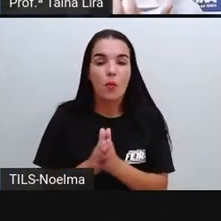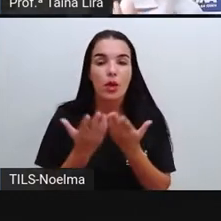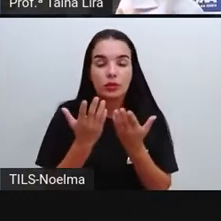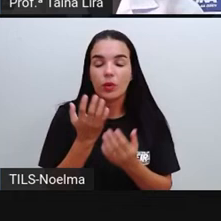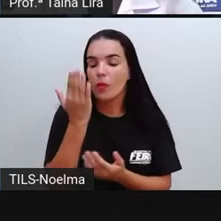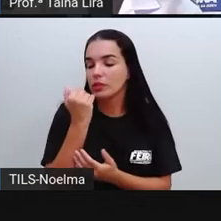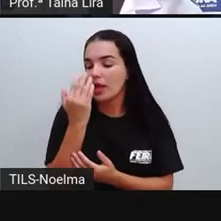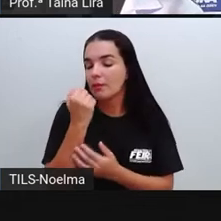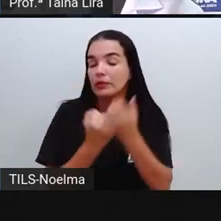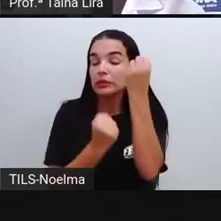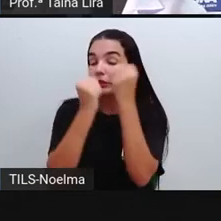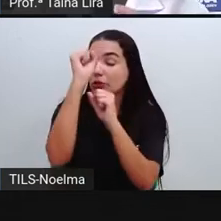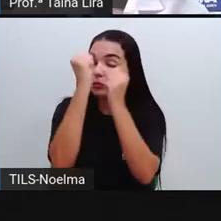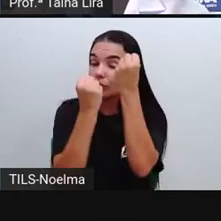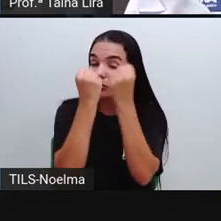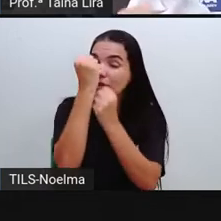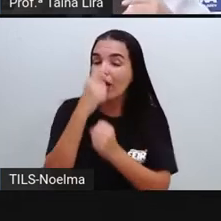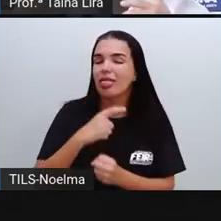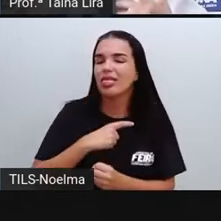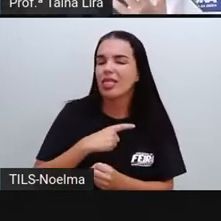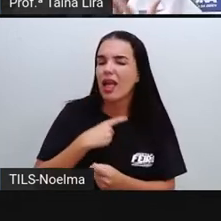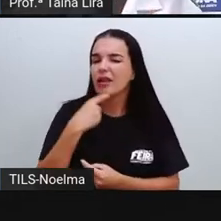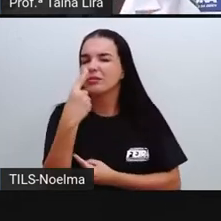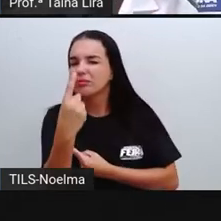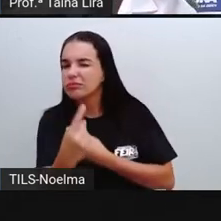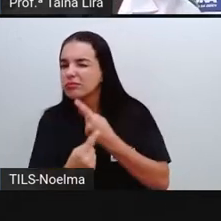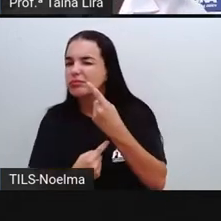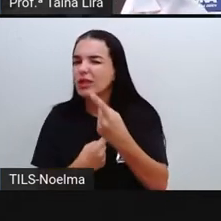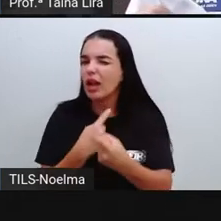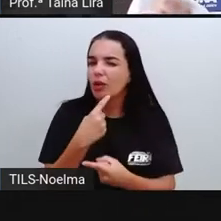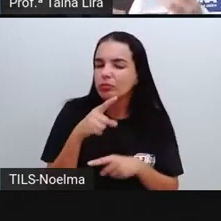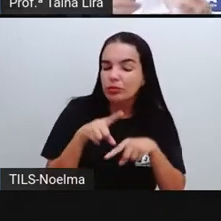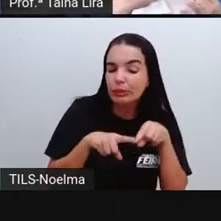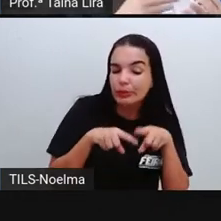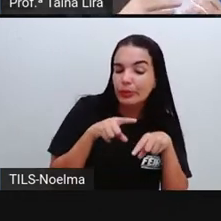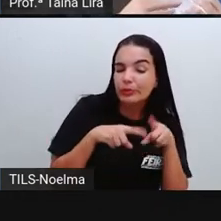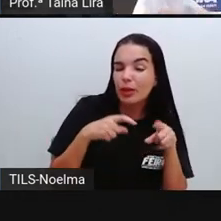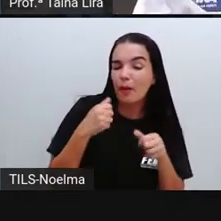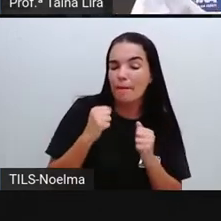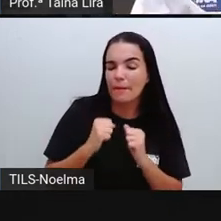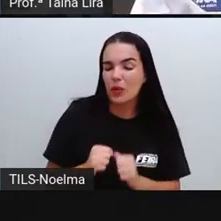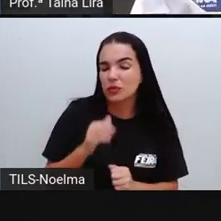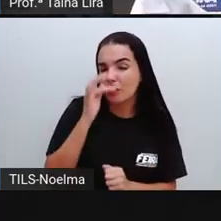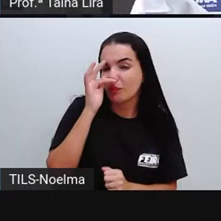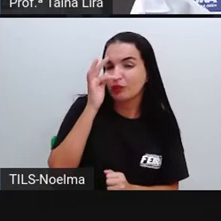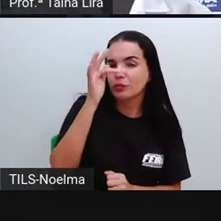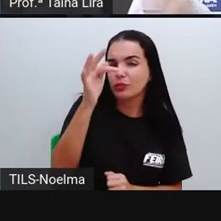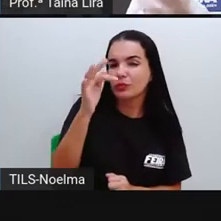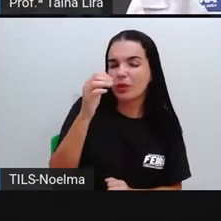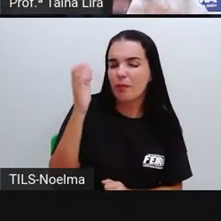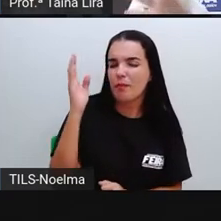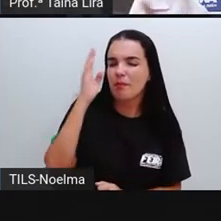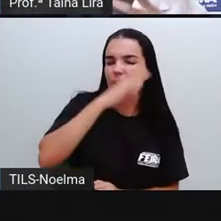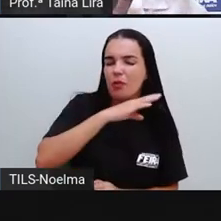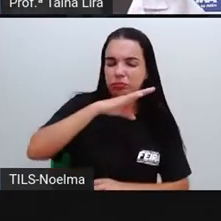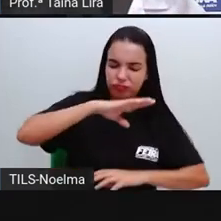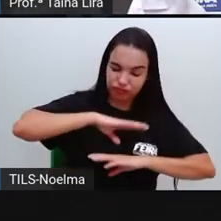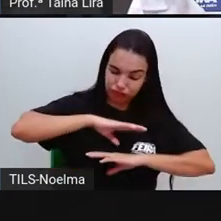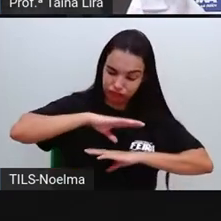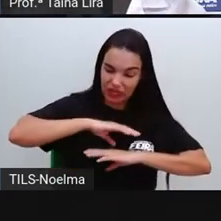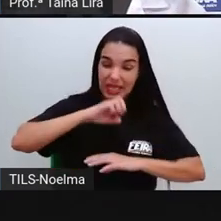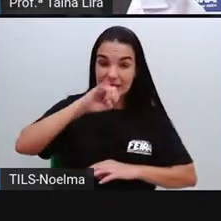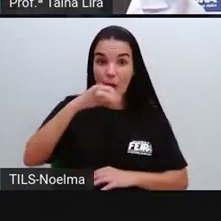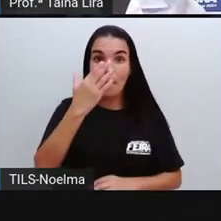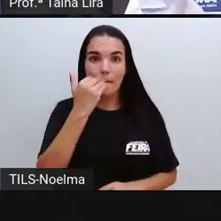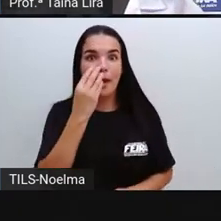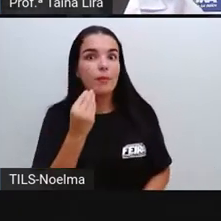alimentos industrializados, ele vai ter ali alguns ingredientes que podem nos fazer mal. se a gente come demais,